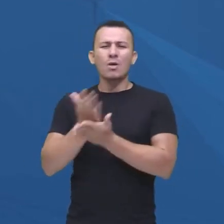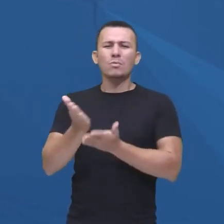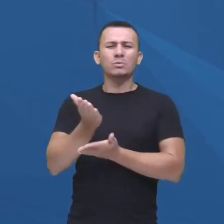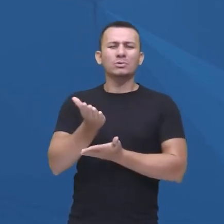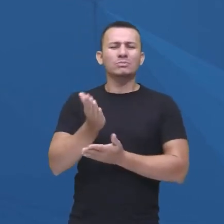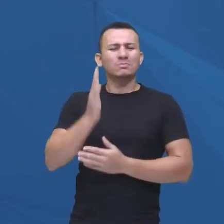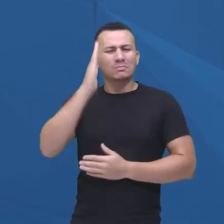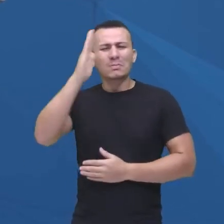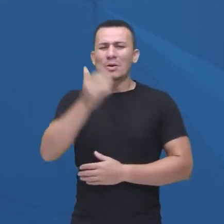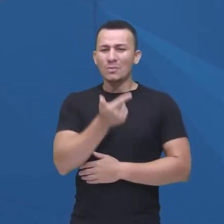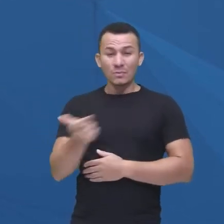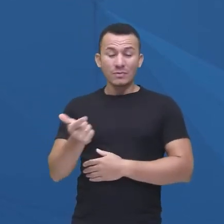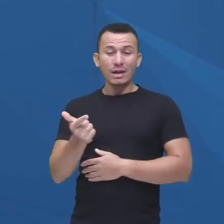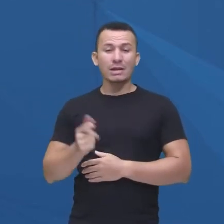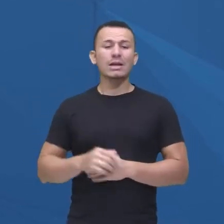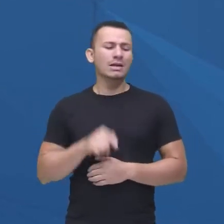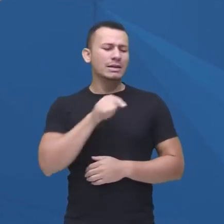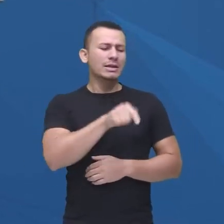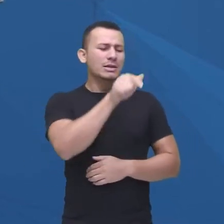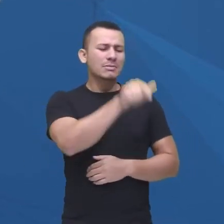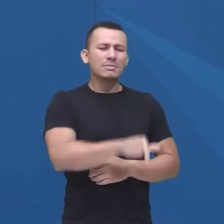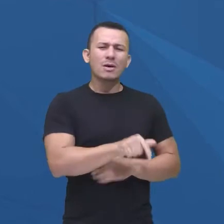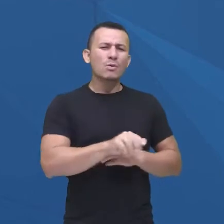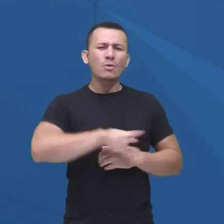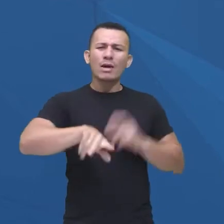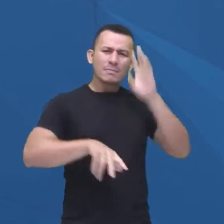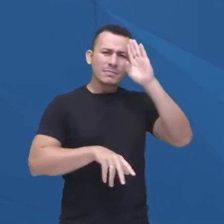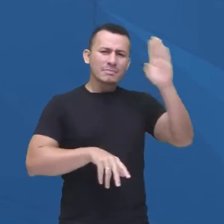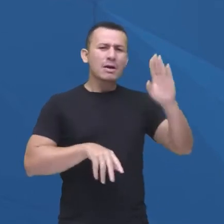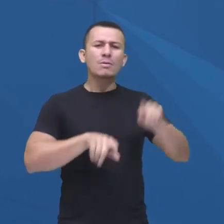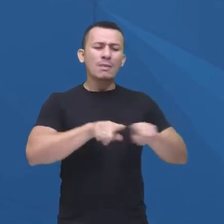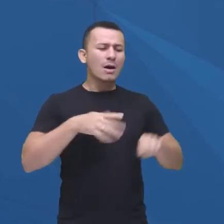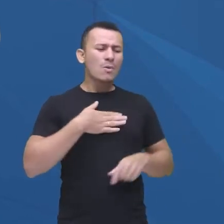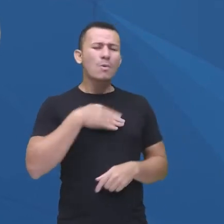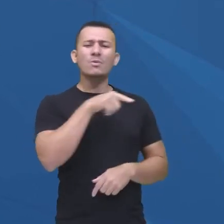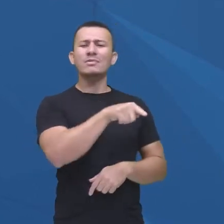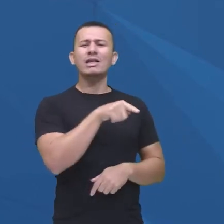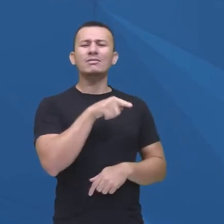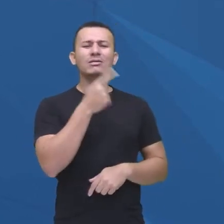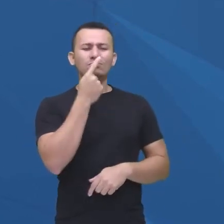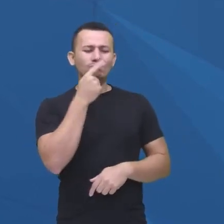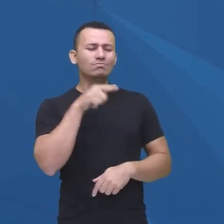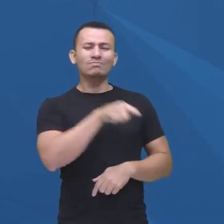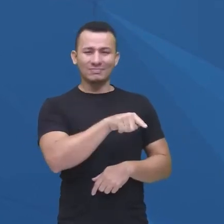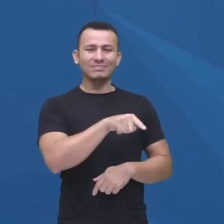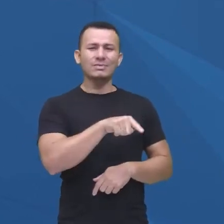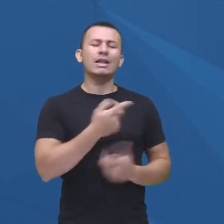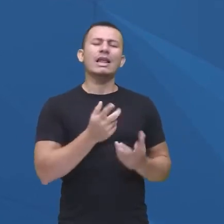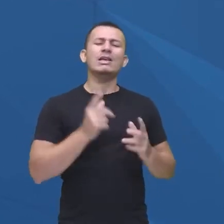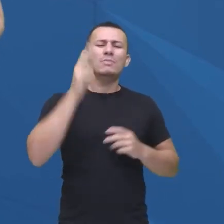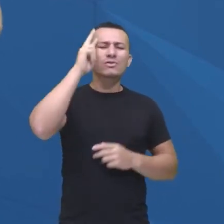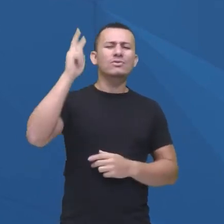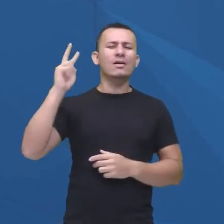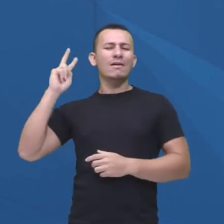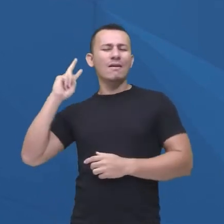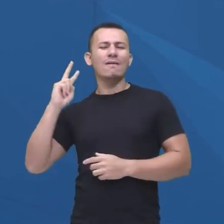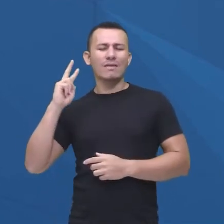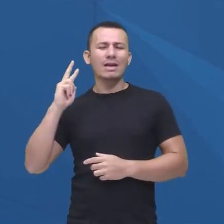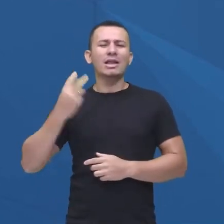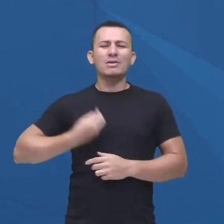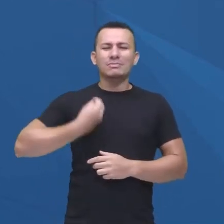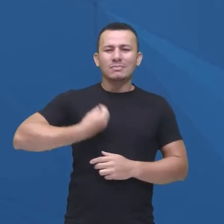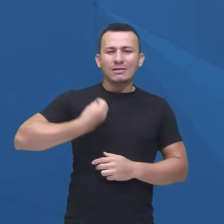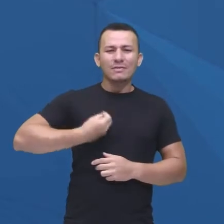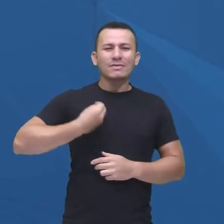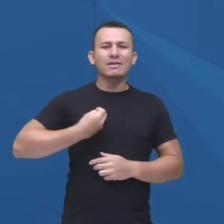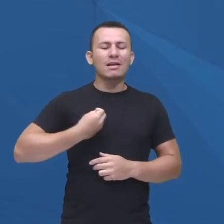uma série e gosta mais daquele personagem que não é o principal. Porque ele tem ali uma história, um enredo, uma vivência que chama muito mais